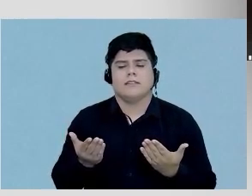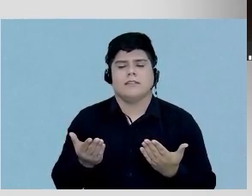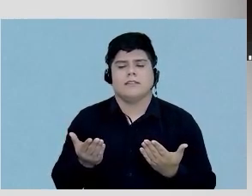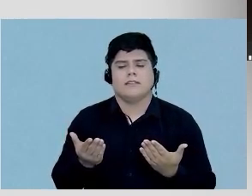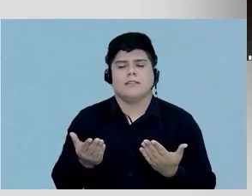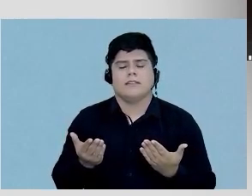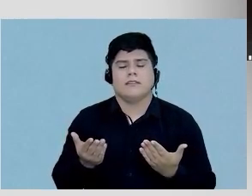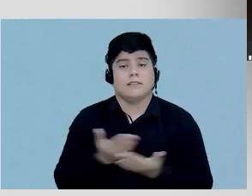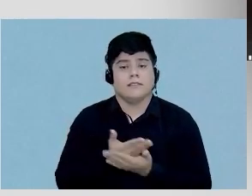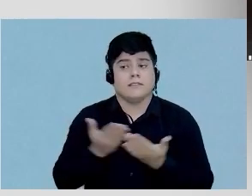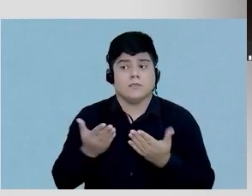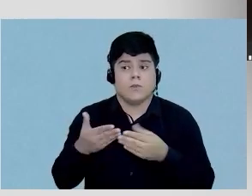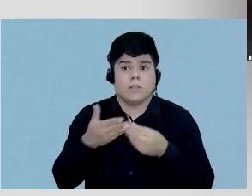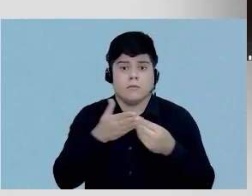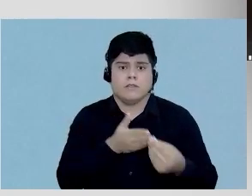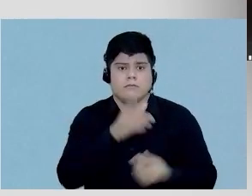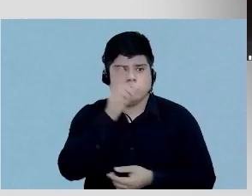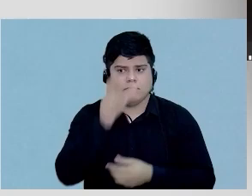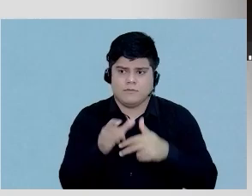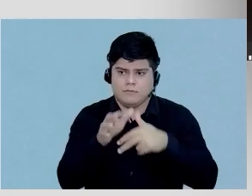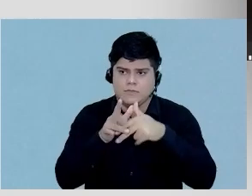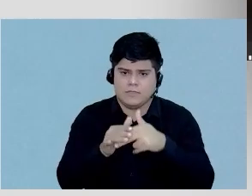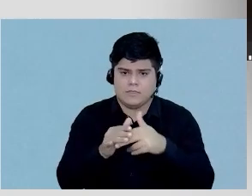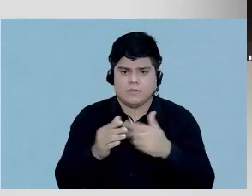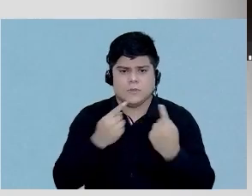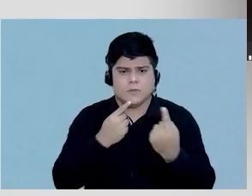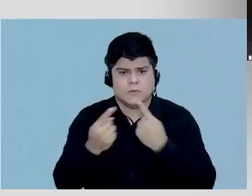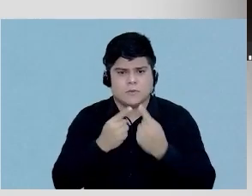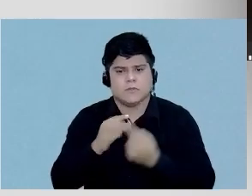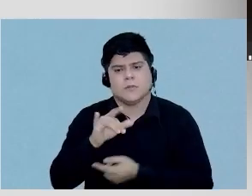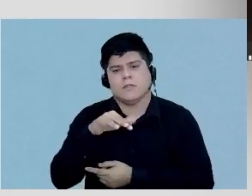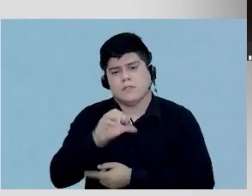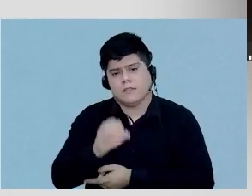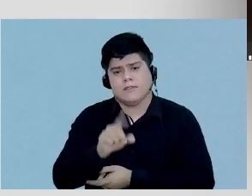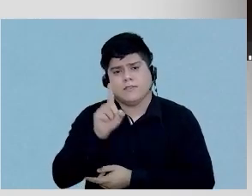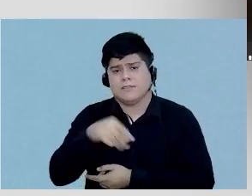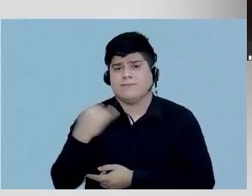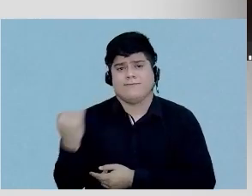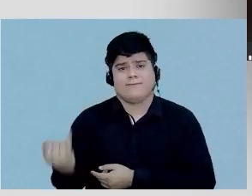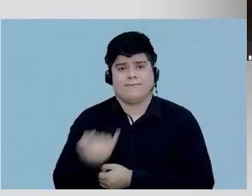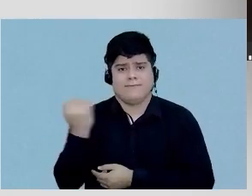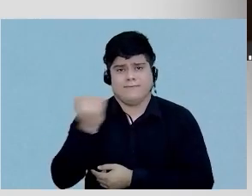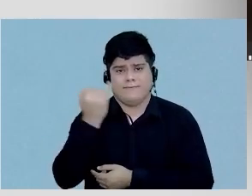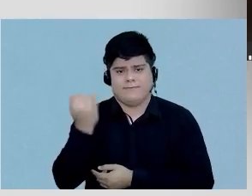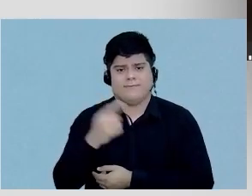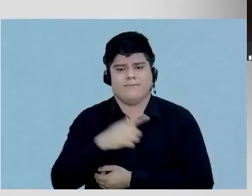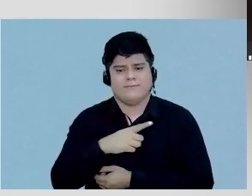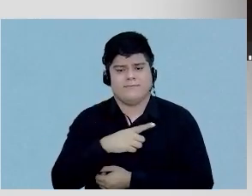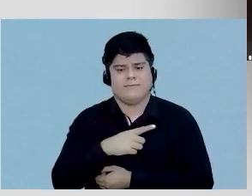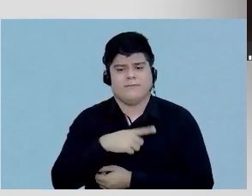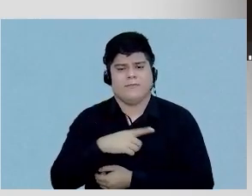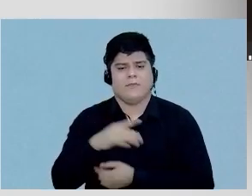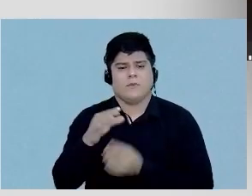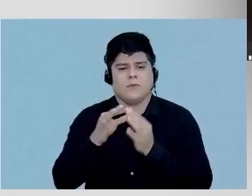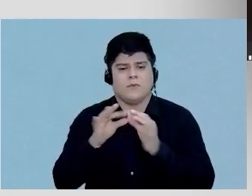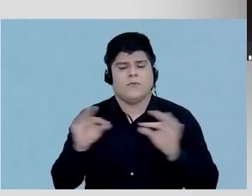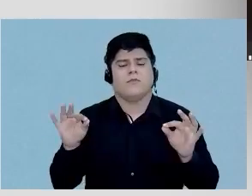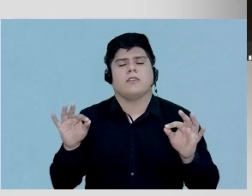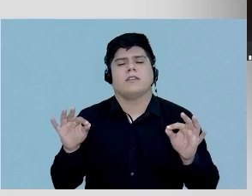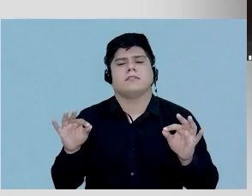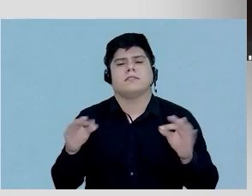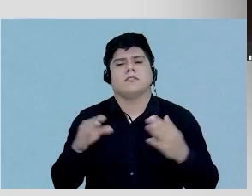o encaminhamento do paciente a discussão clínica isso é crucial tem uma frase do